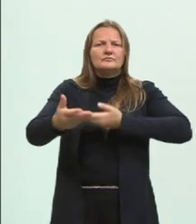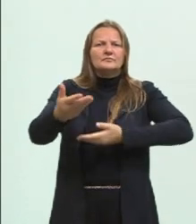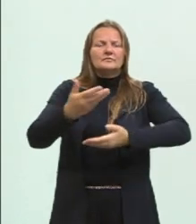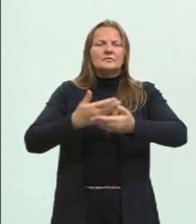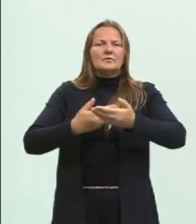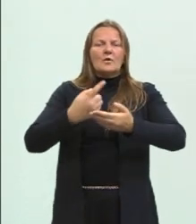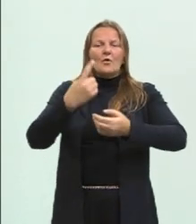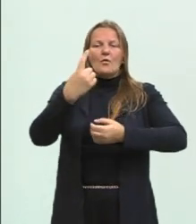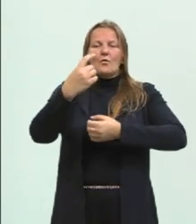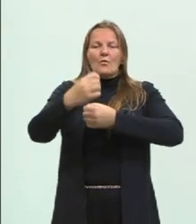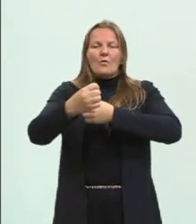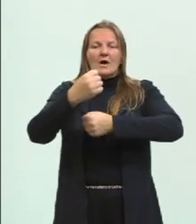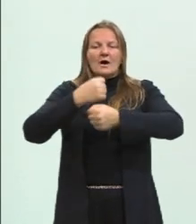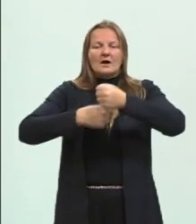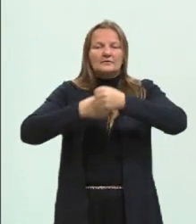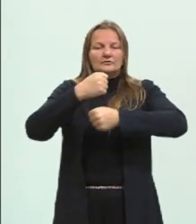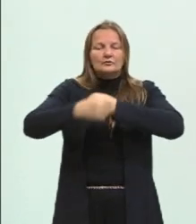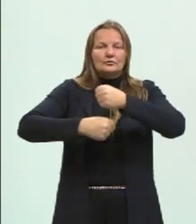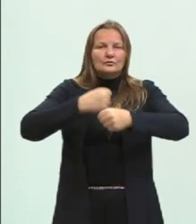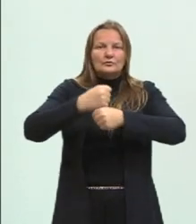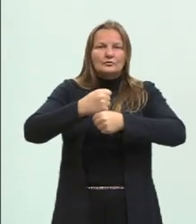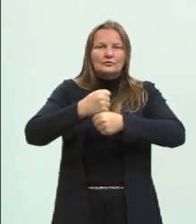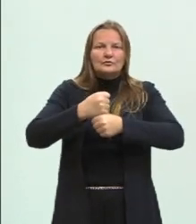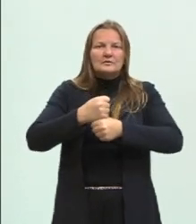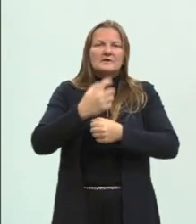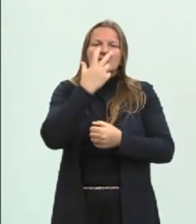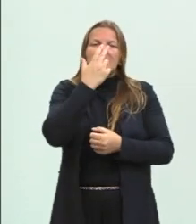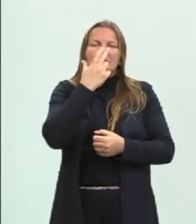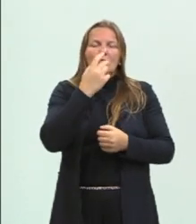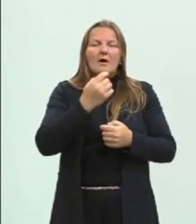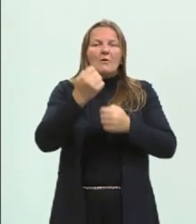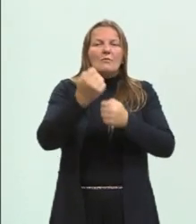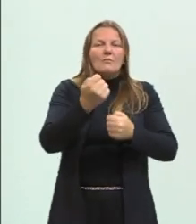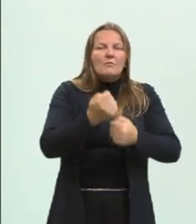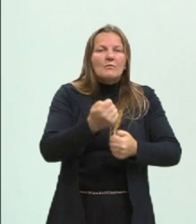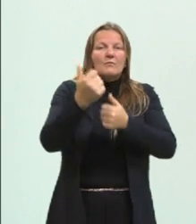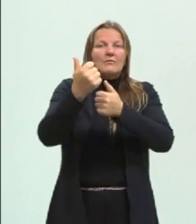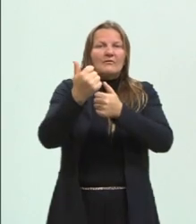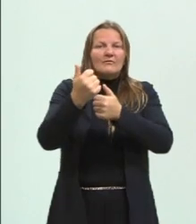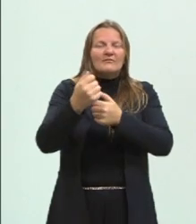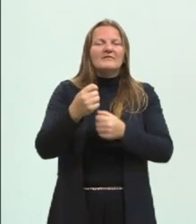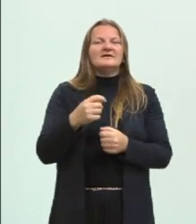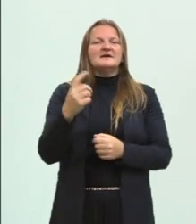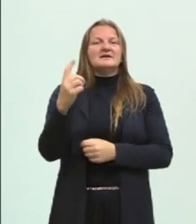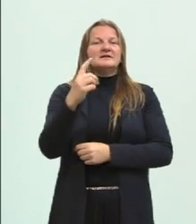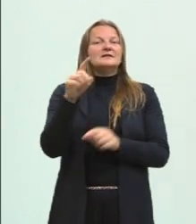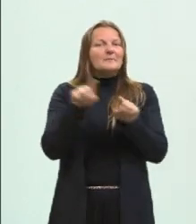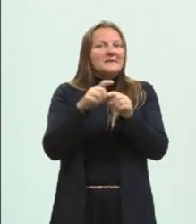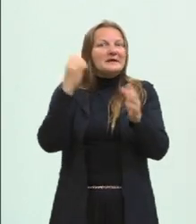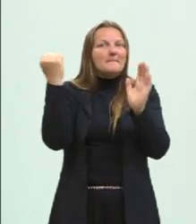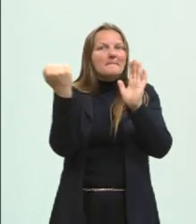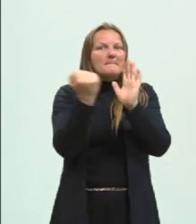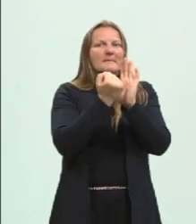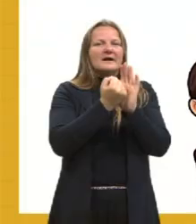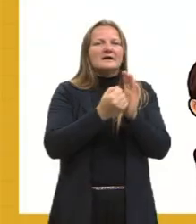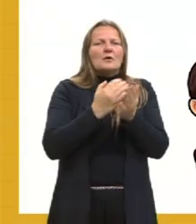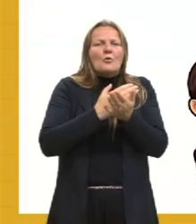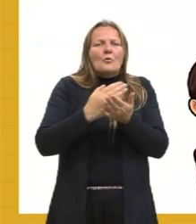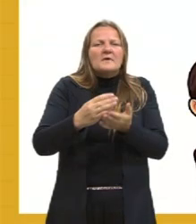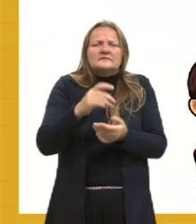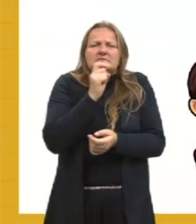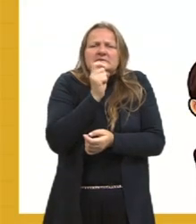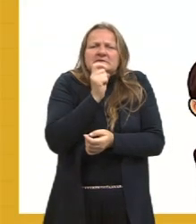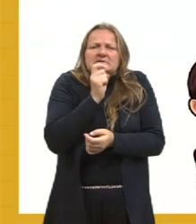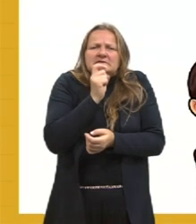ano e outro e para marcar o início do inverno deles. Então, do dia 31 de outubro para o dia